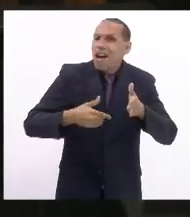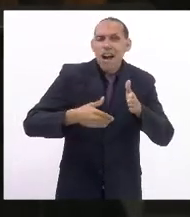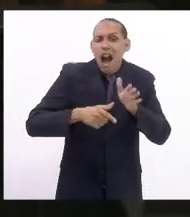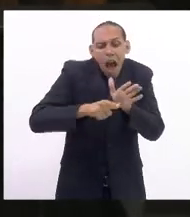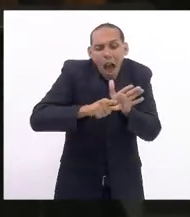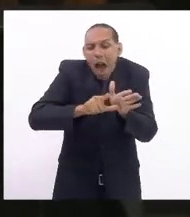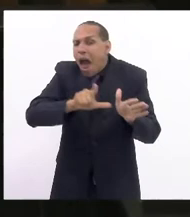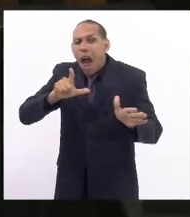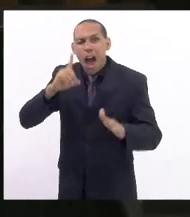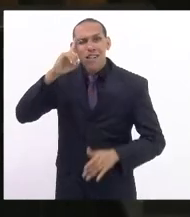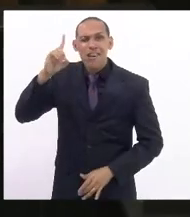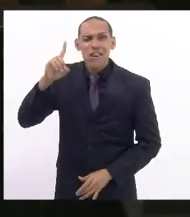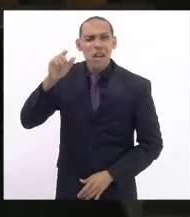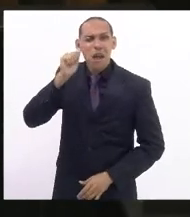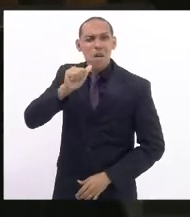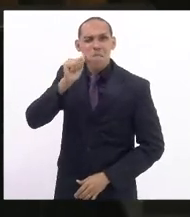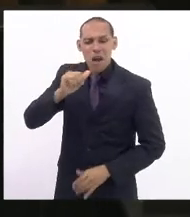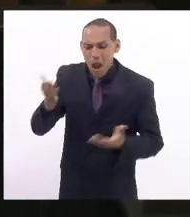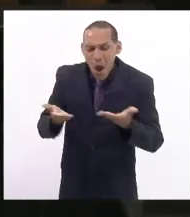ele insultou